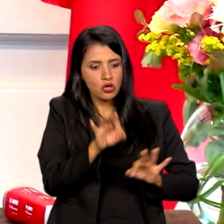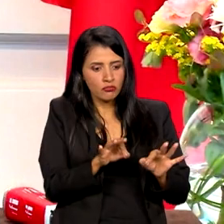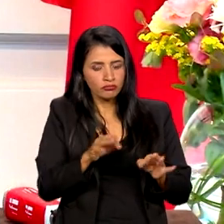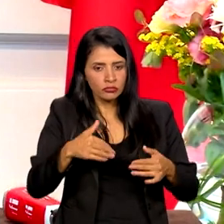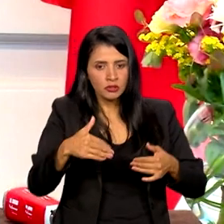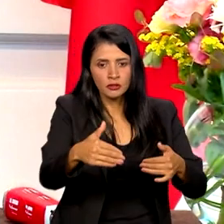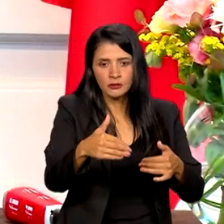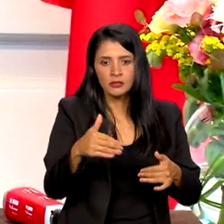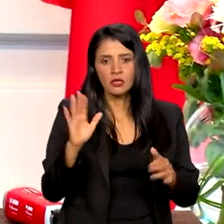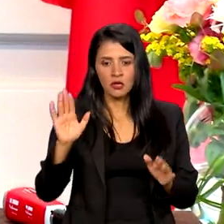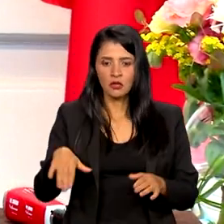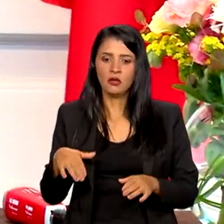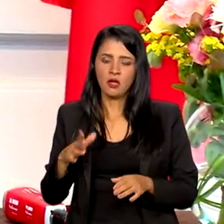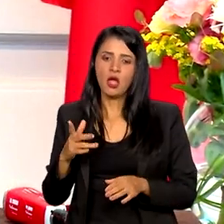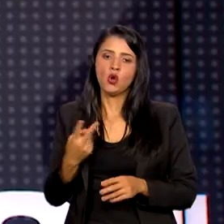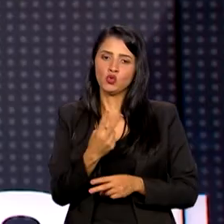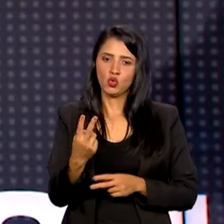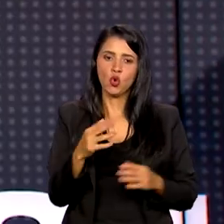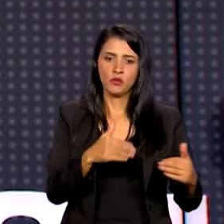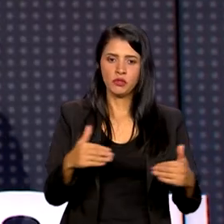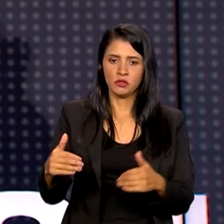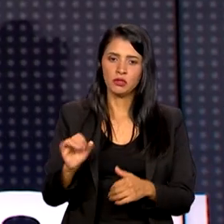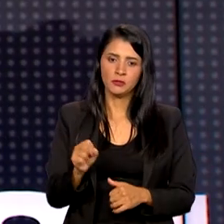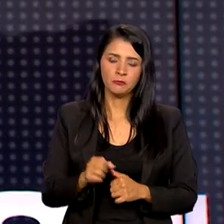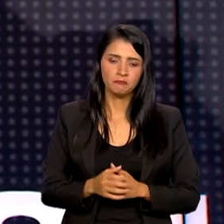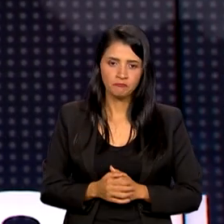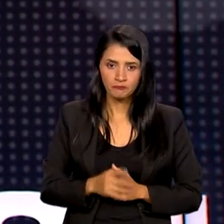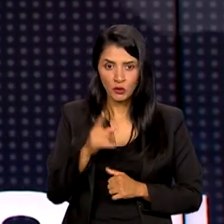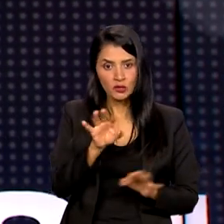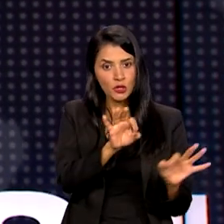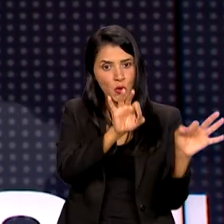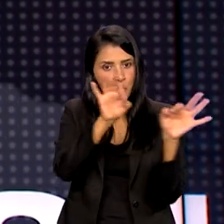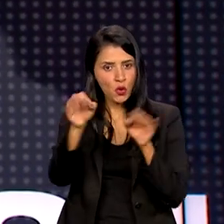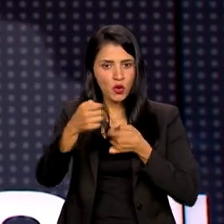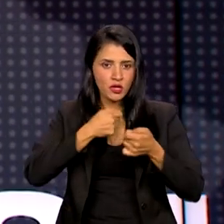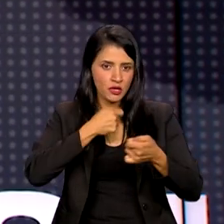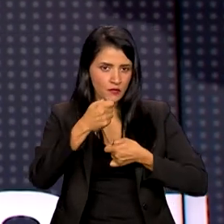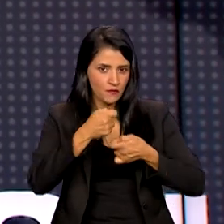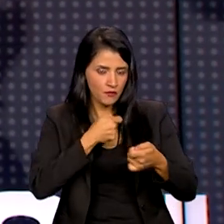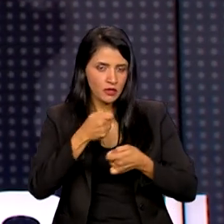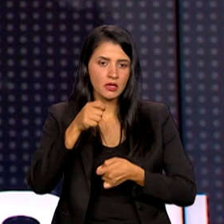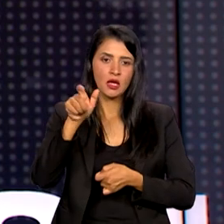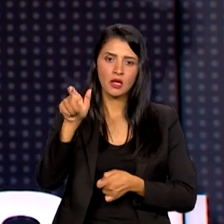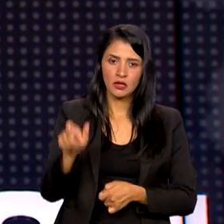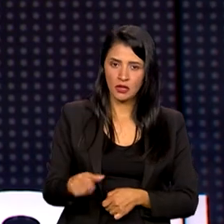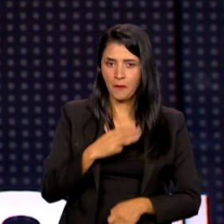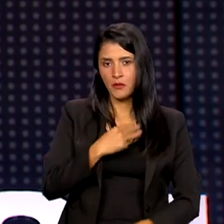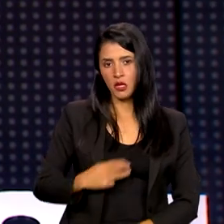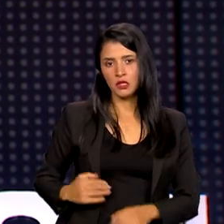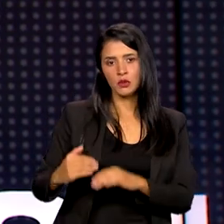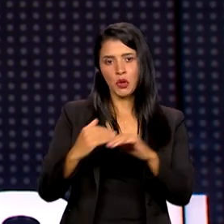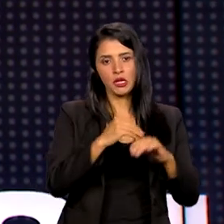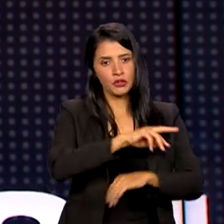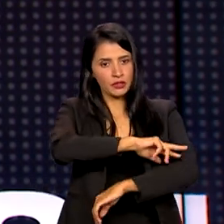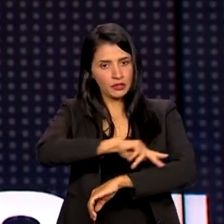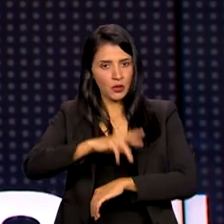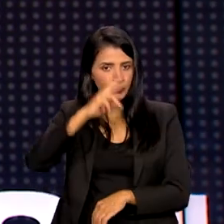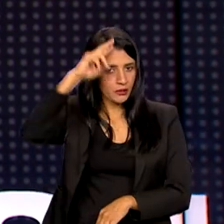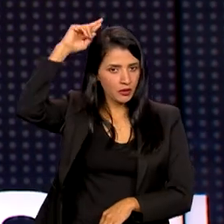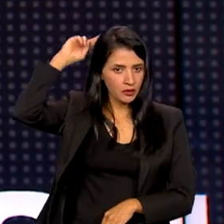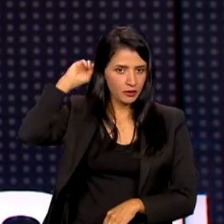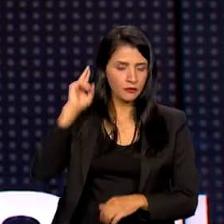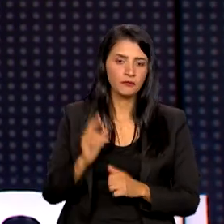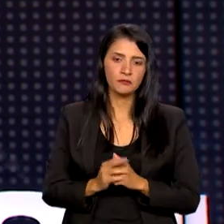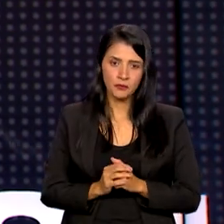eu acho que são os dois ministérios. Você acompanhou a entrevista coletiva da ministra da Igualdade Racial, Aniele